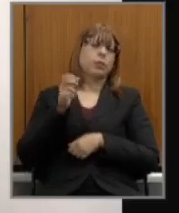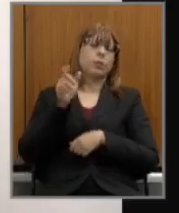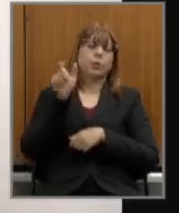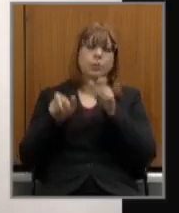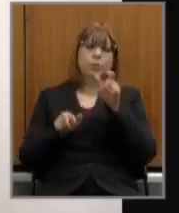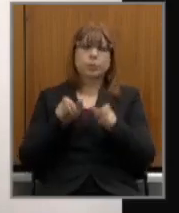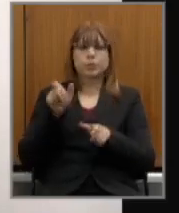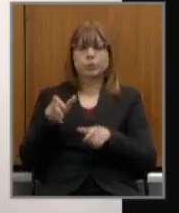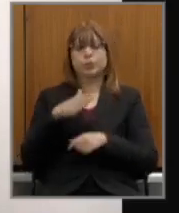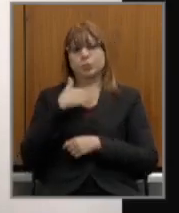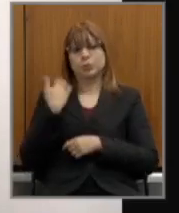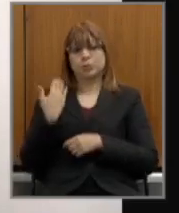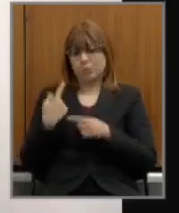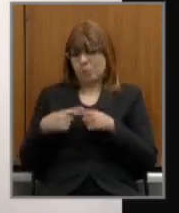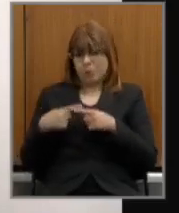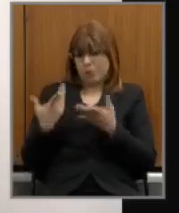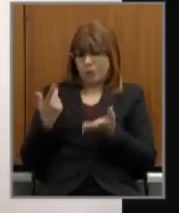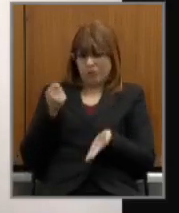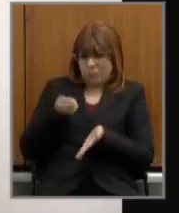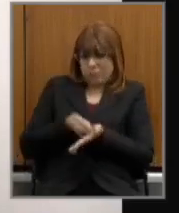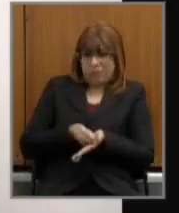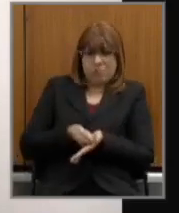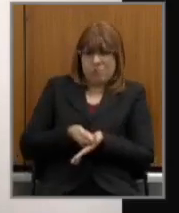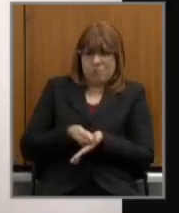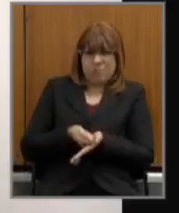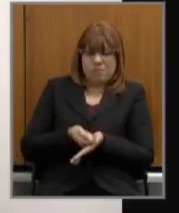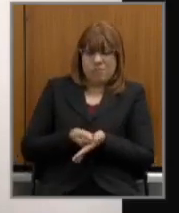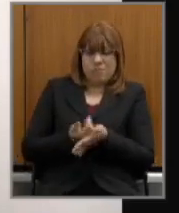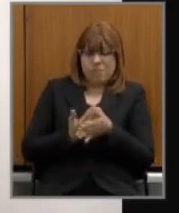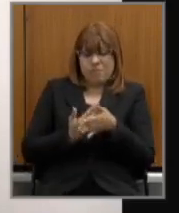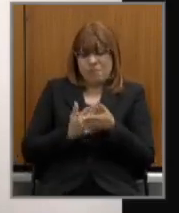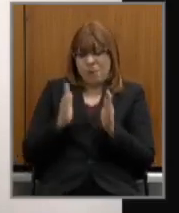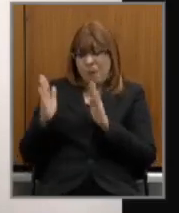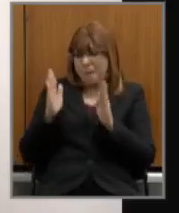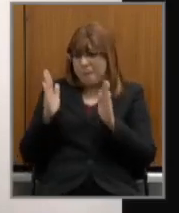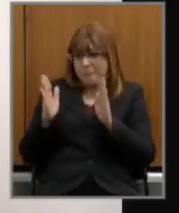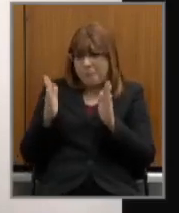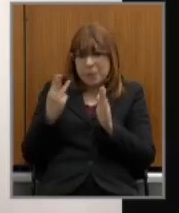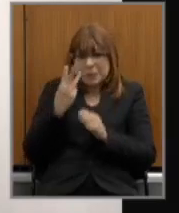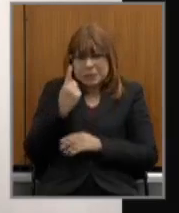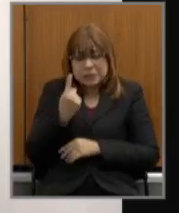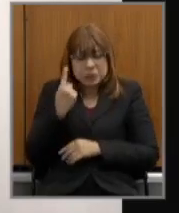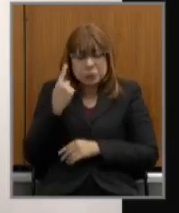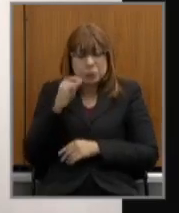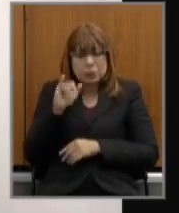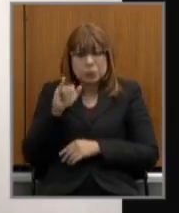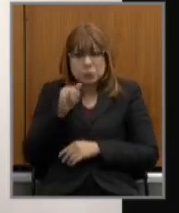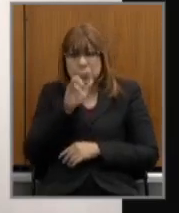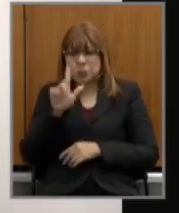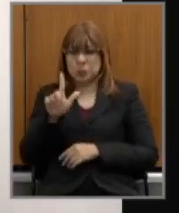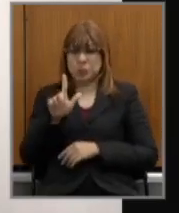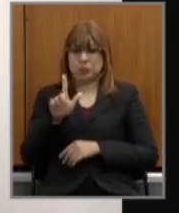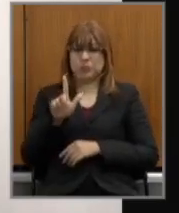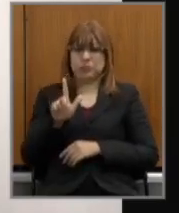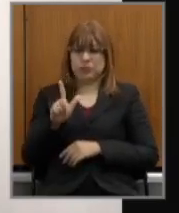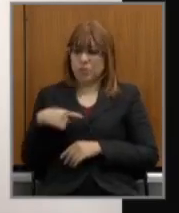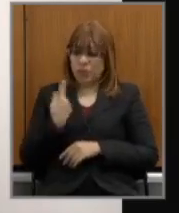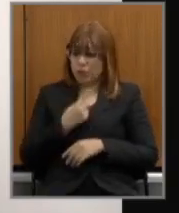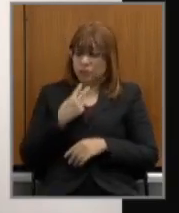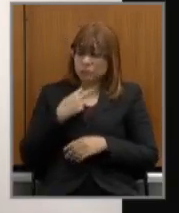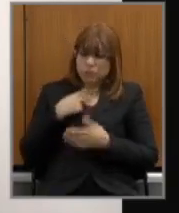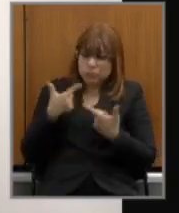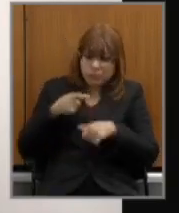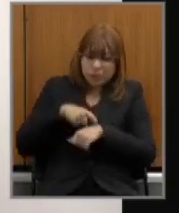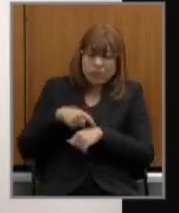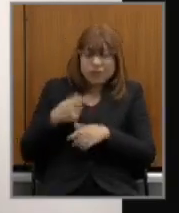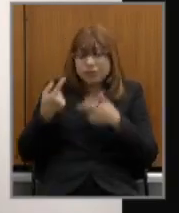que essa camisa de força de prazo não há assunto proibido para debate no legislativo nós podemos e